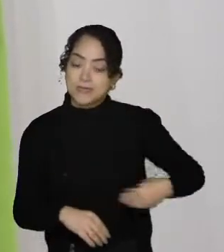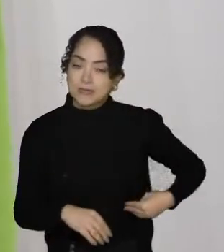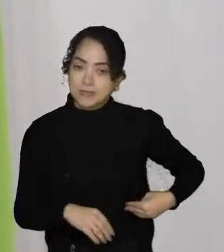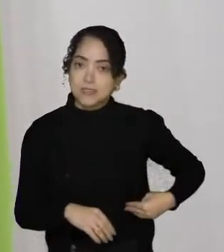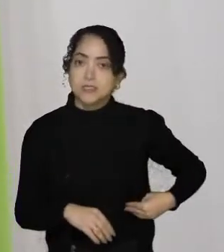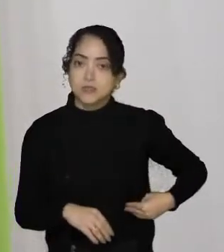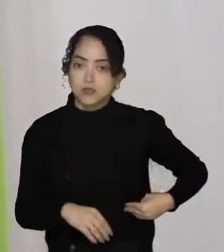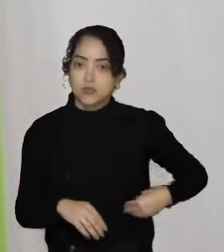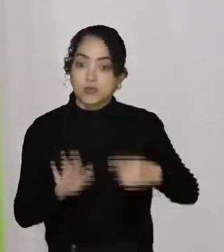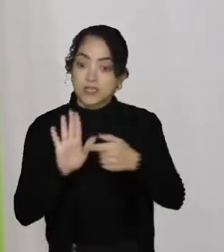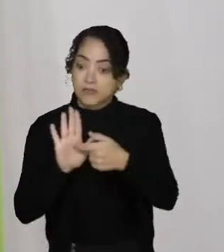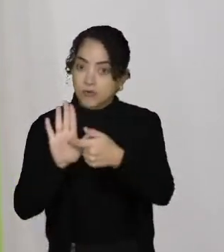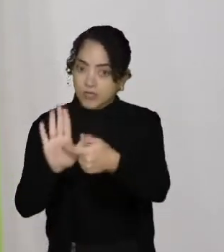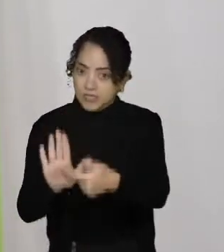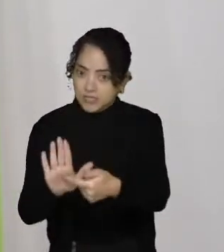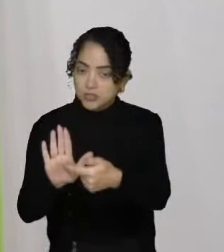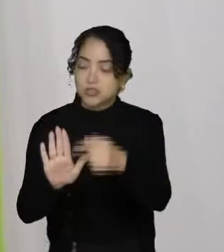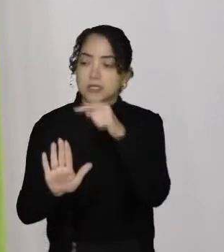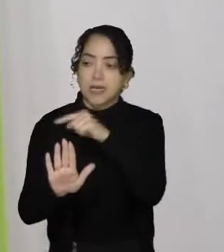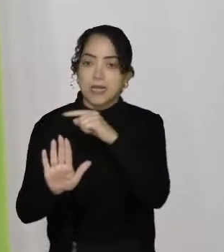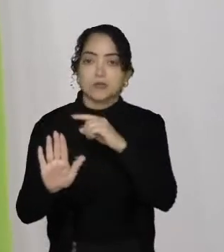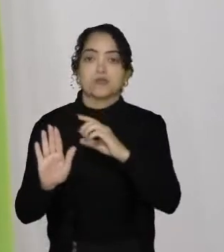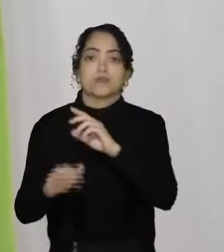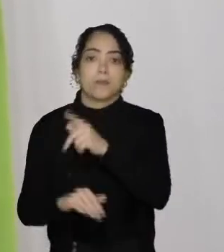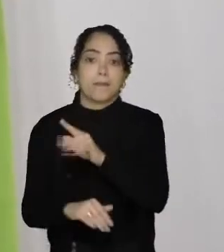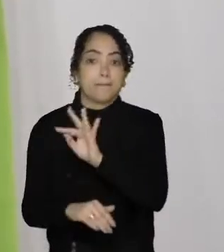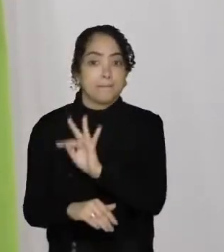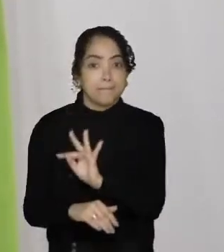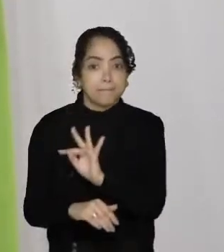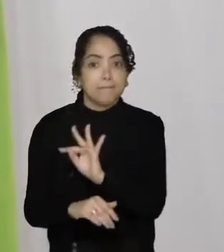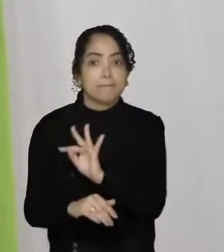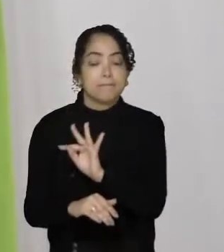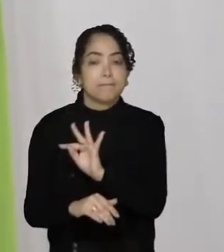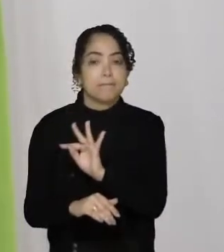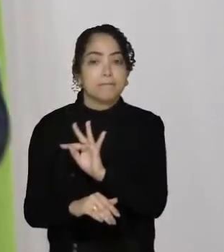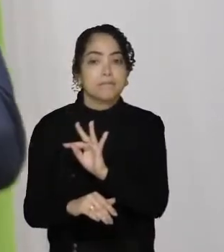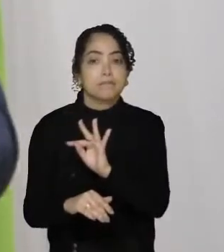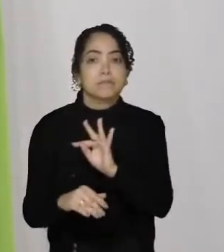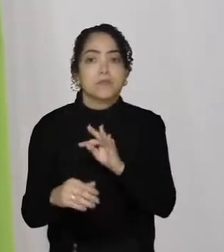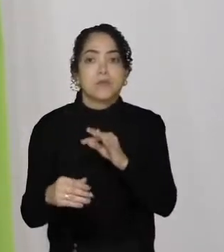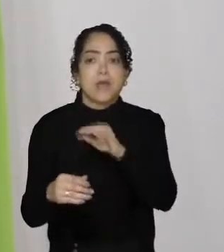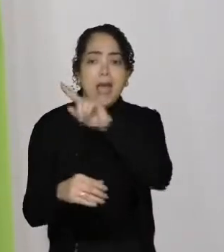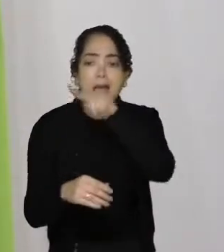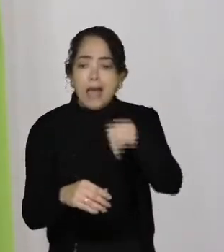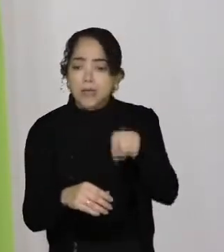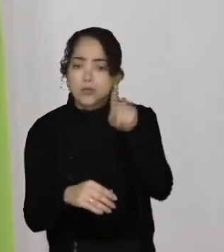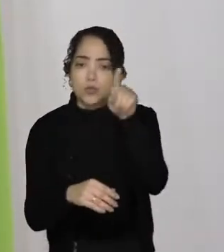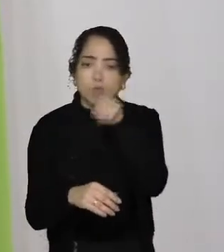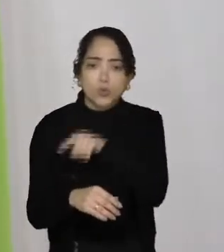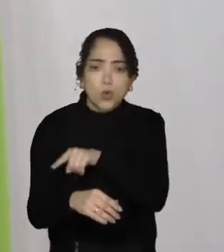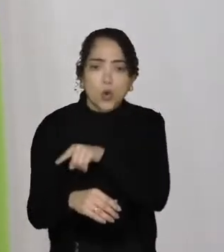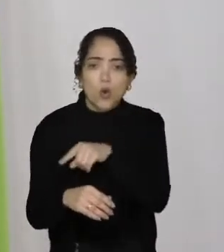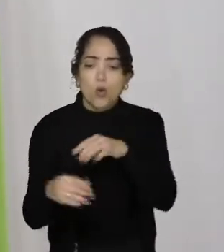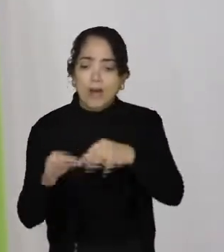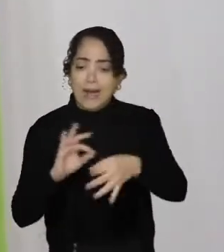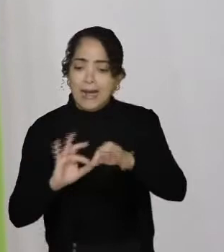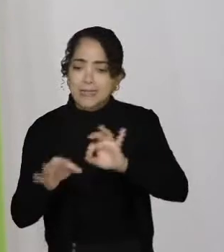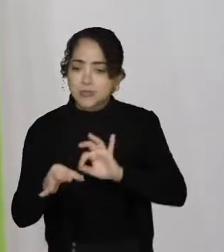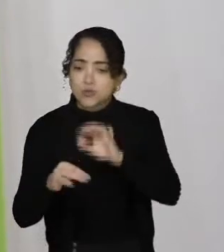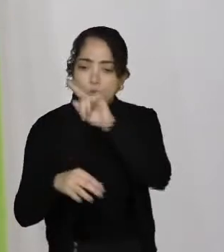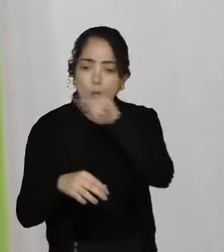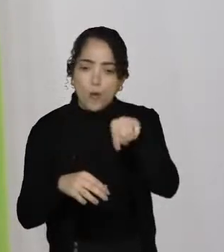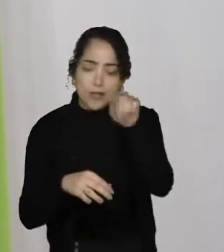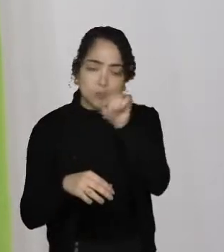indicado pelo PT, que simplesmente anulou tudo. Fez isso aqui, ó. Ele rasgou